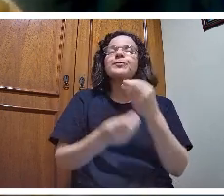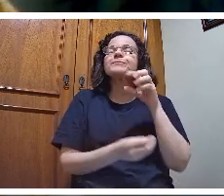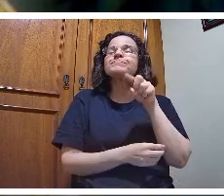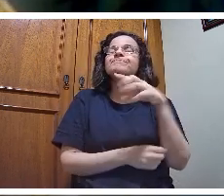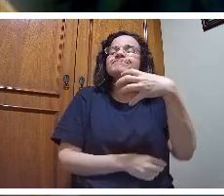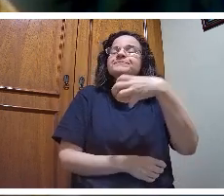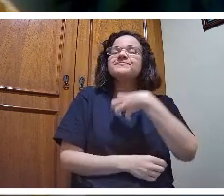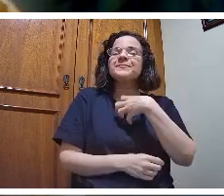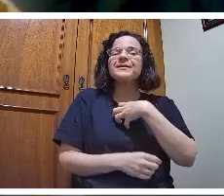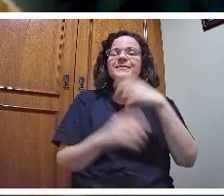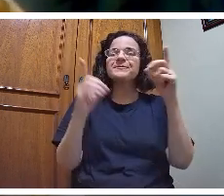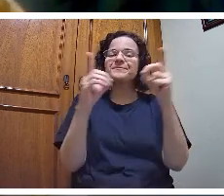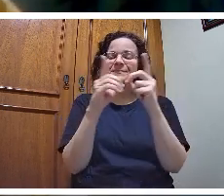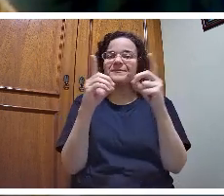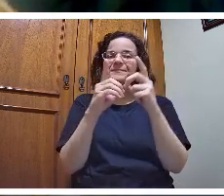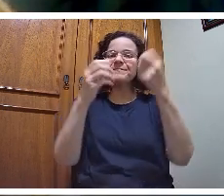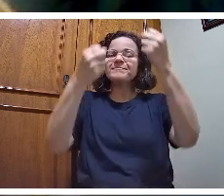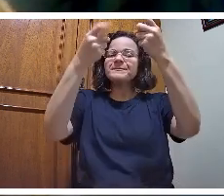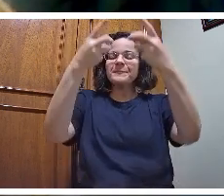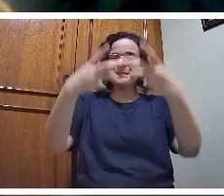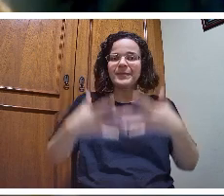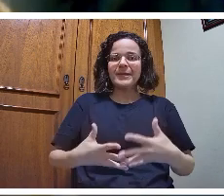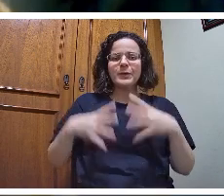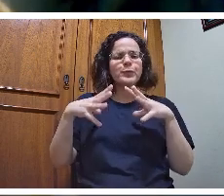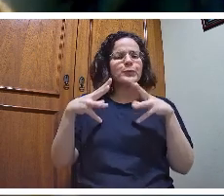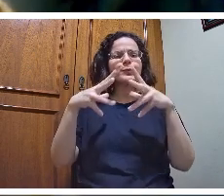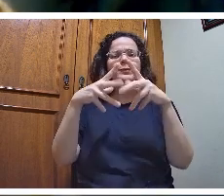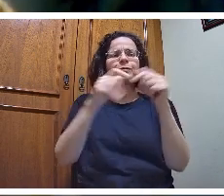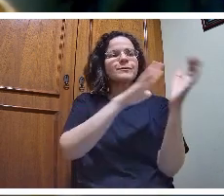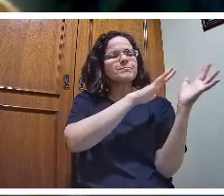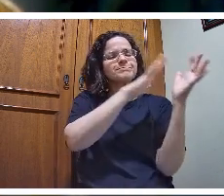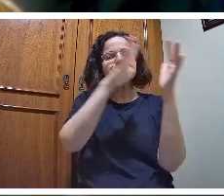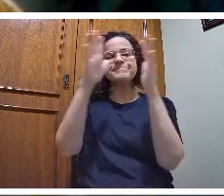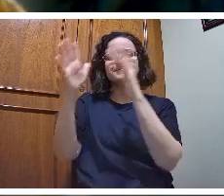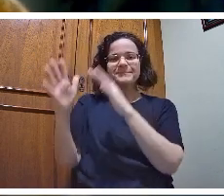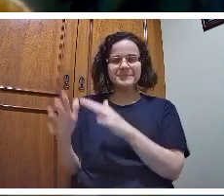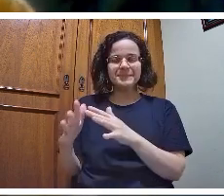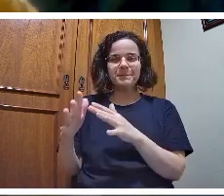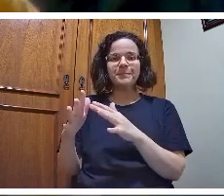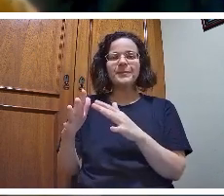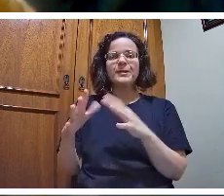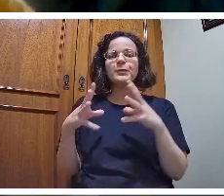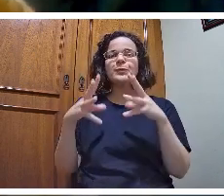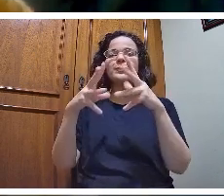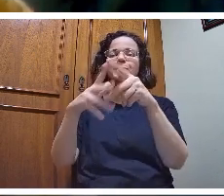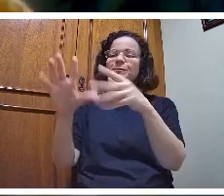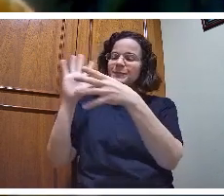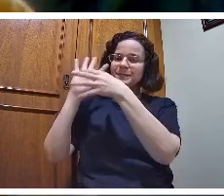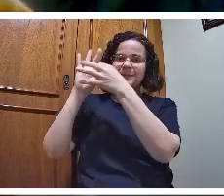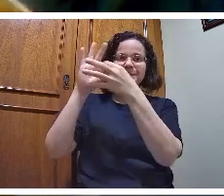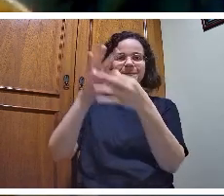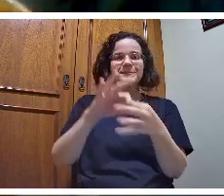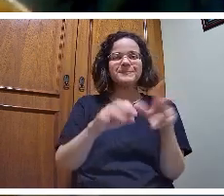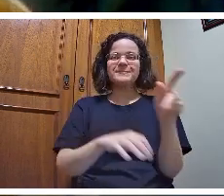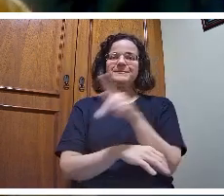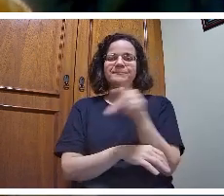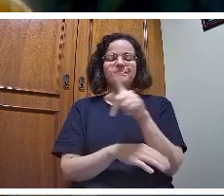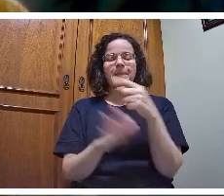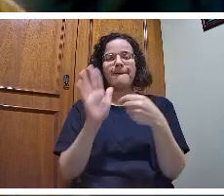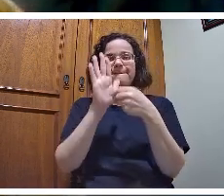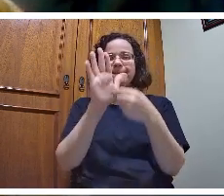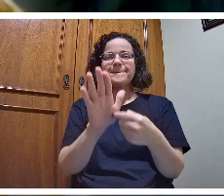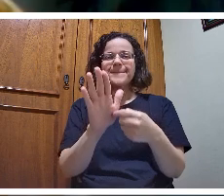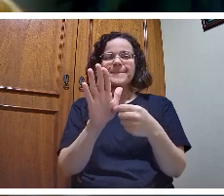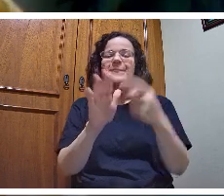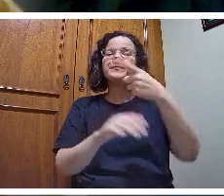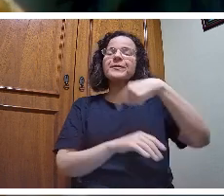projeção, essa história, todo esse contexto que o professor trouxe nos faz pensar de forma muito clara qual que